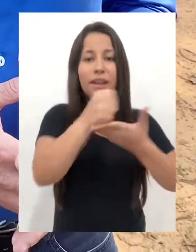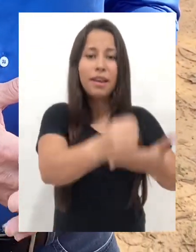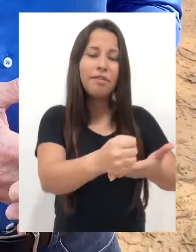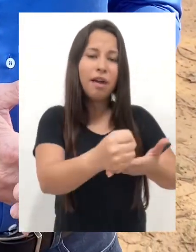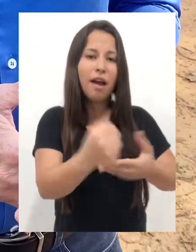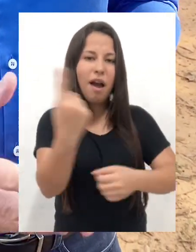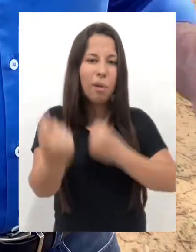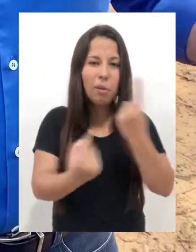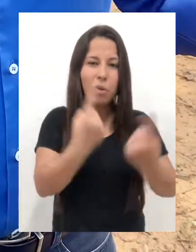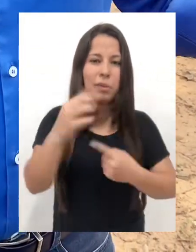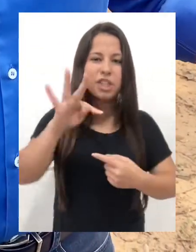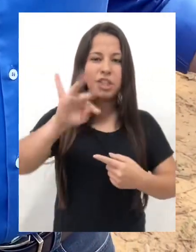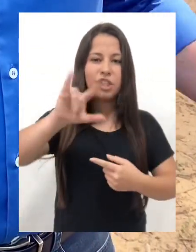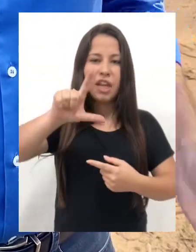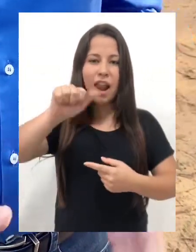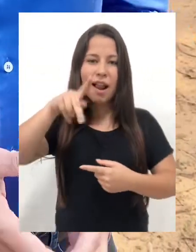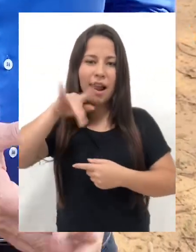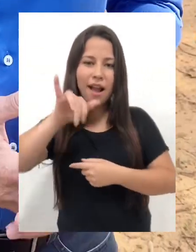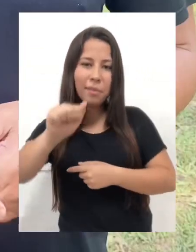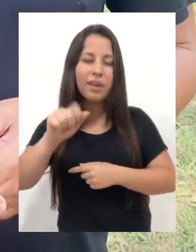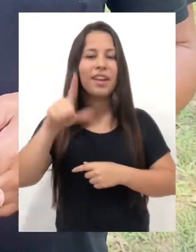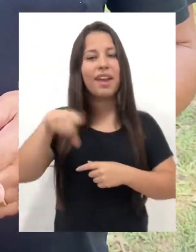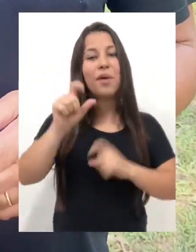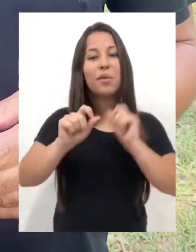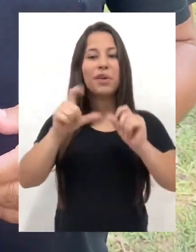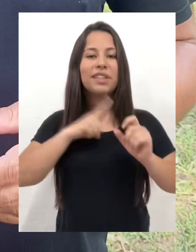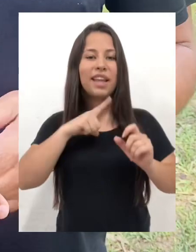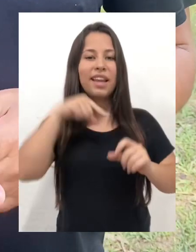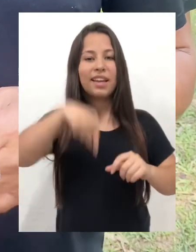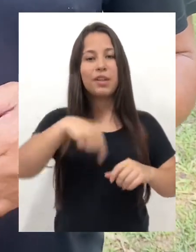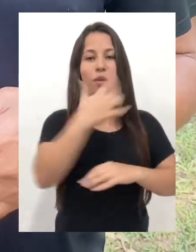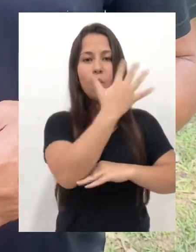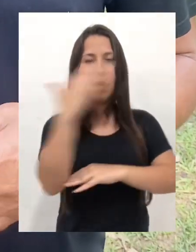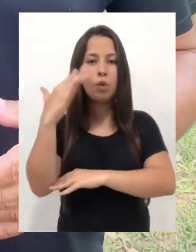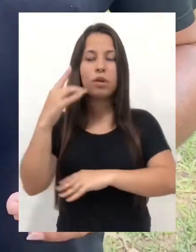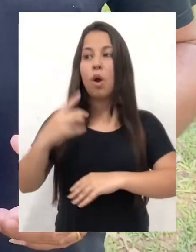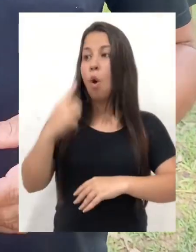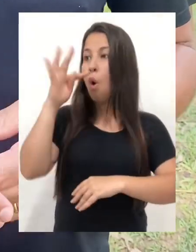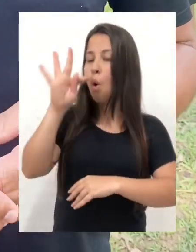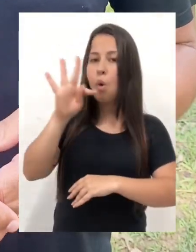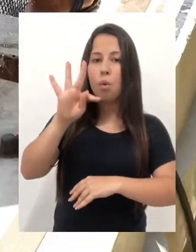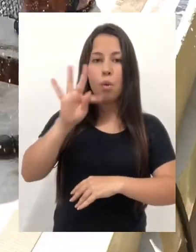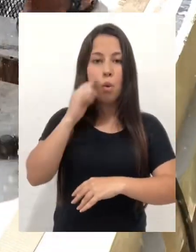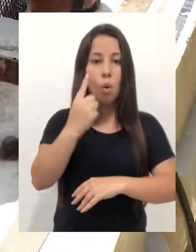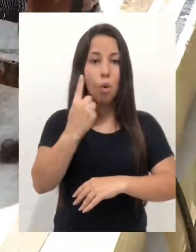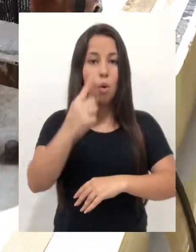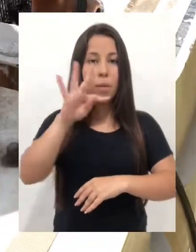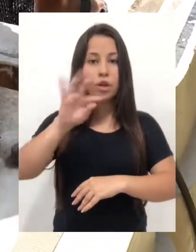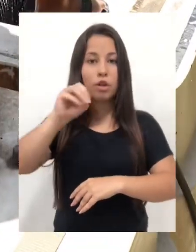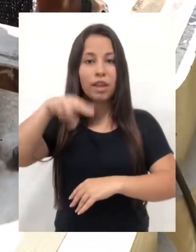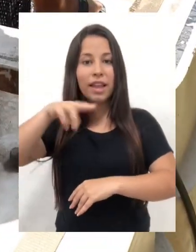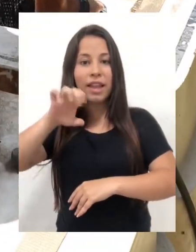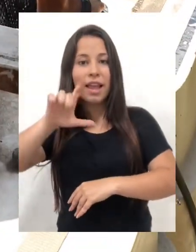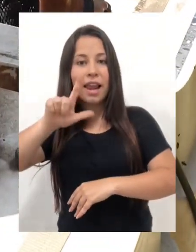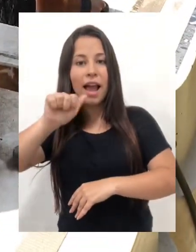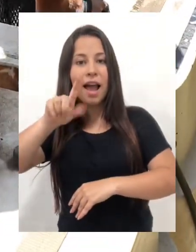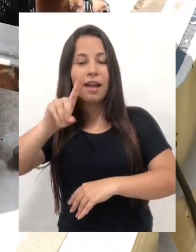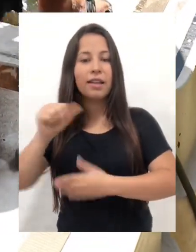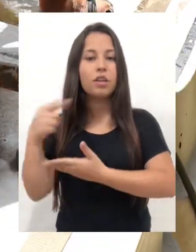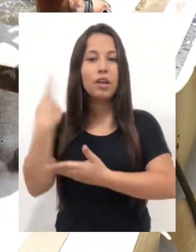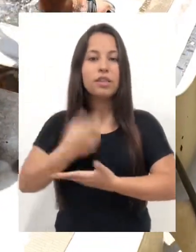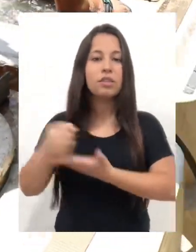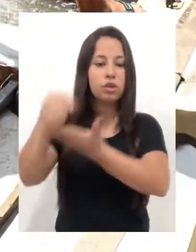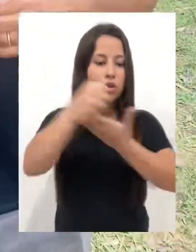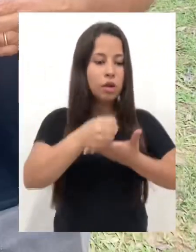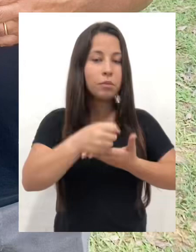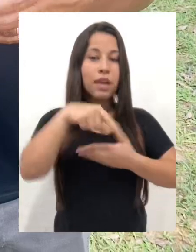tilápias, que o que tem aqui no horto. Foi mais de uma tonelada de peixe que a conseguiu trazer aqui, soltamos ontem, e vamos dar